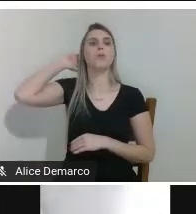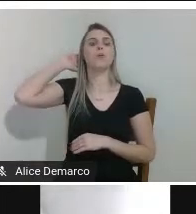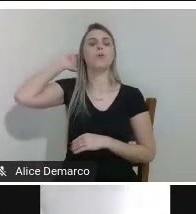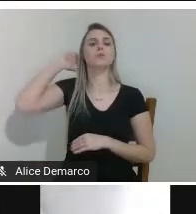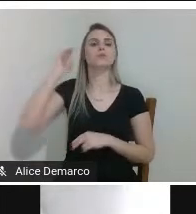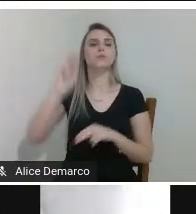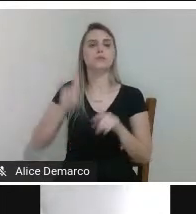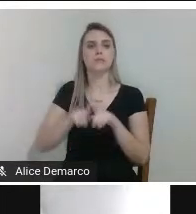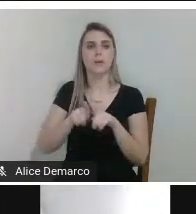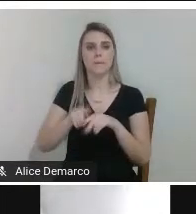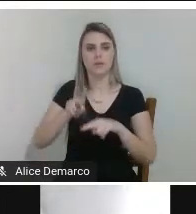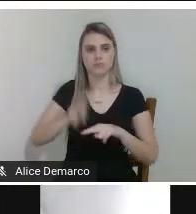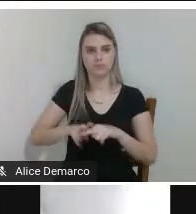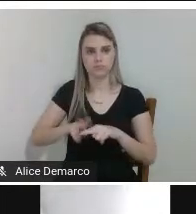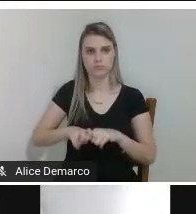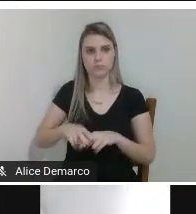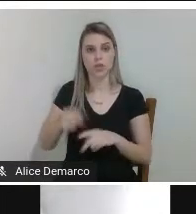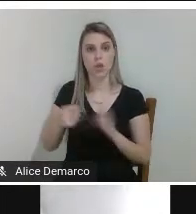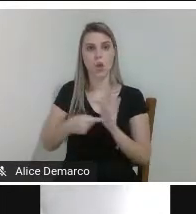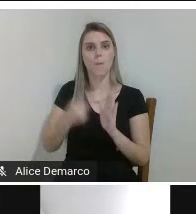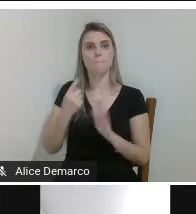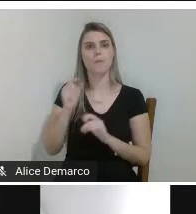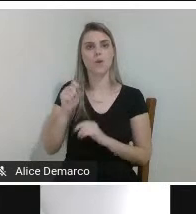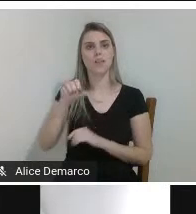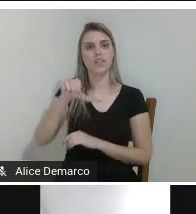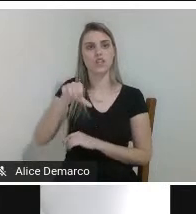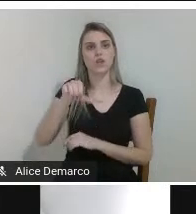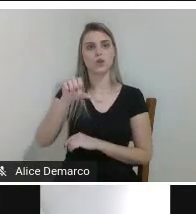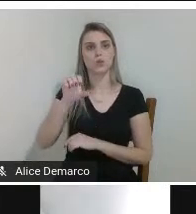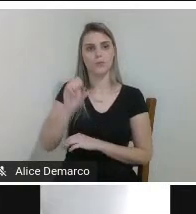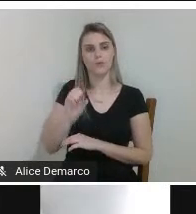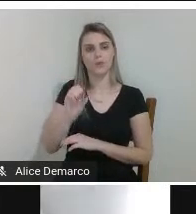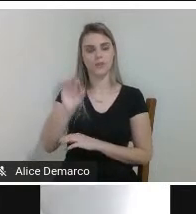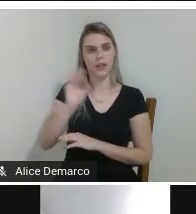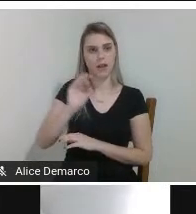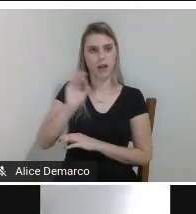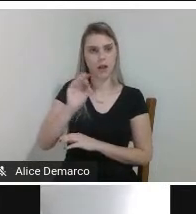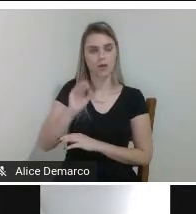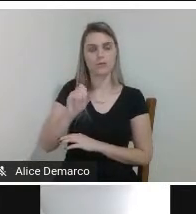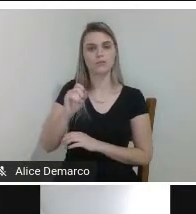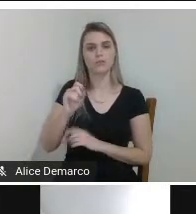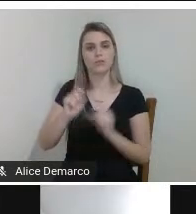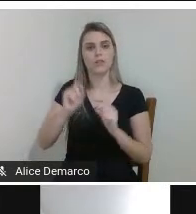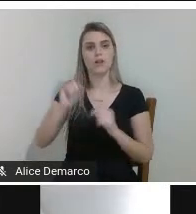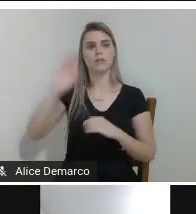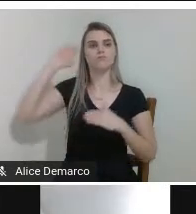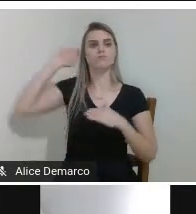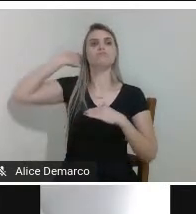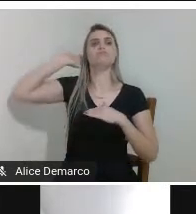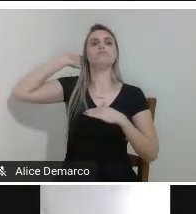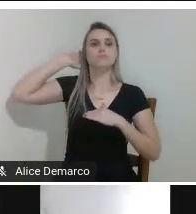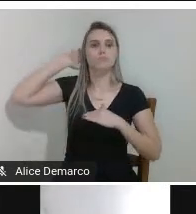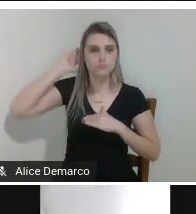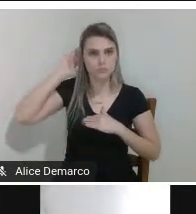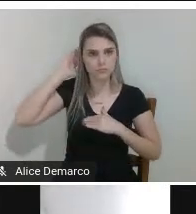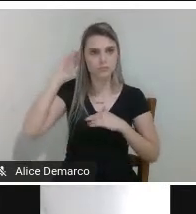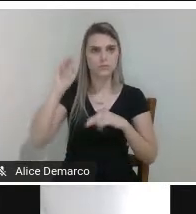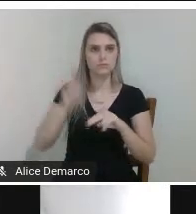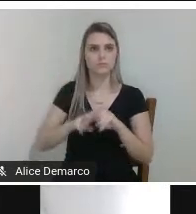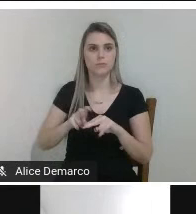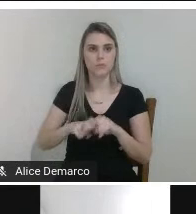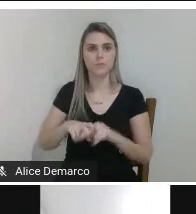relação ao assento o primeiro seria de 90 graus do encosto em relação ao assento